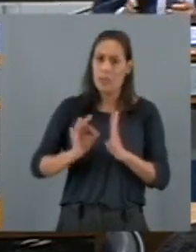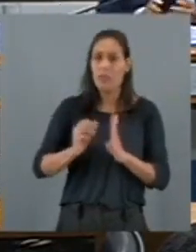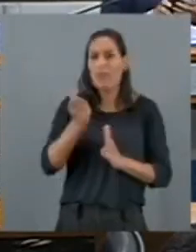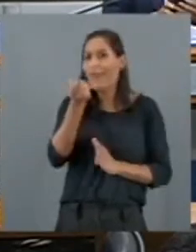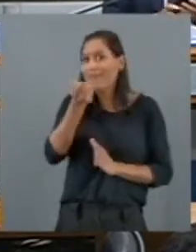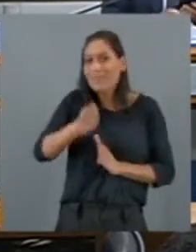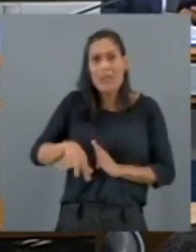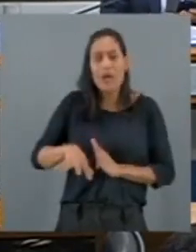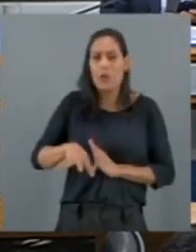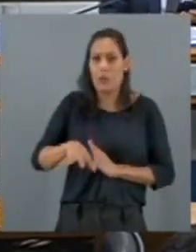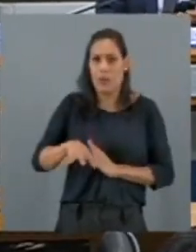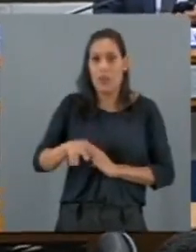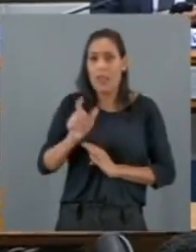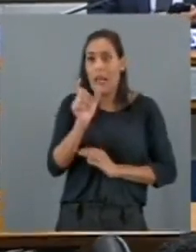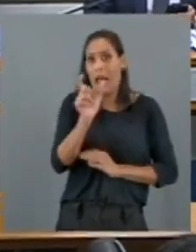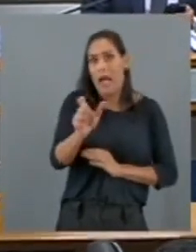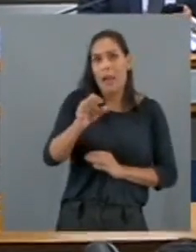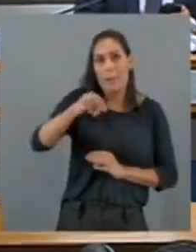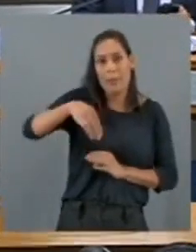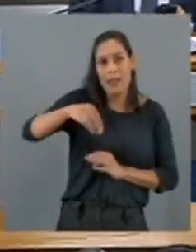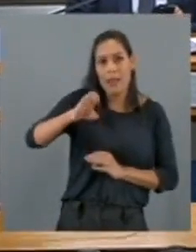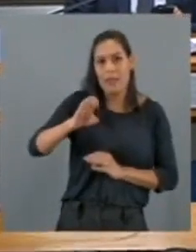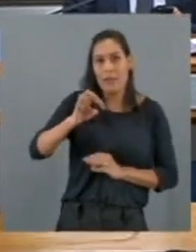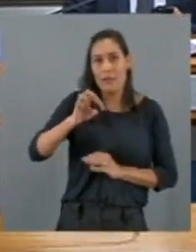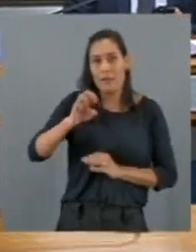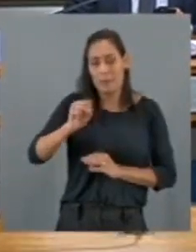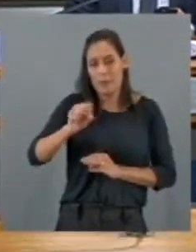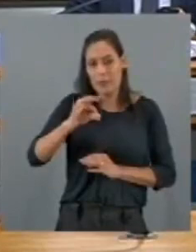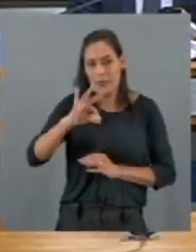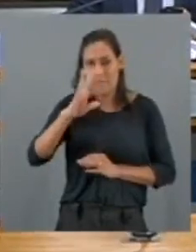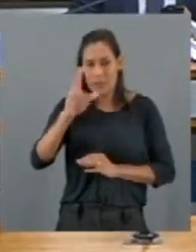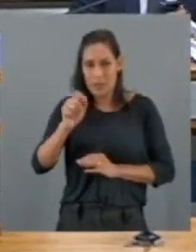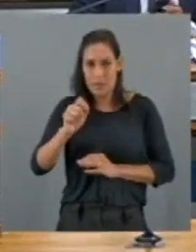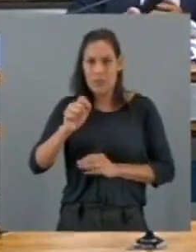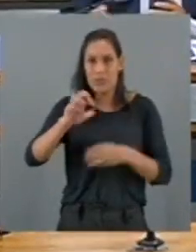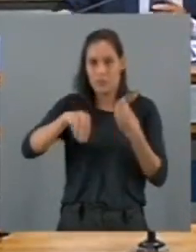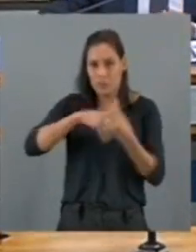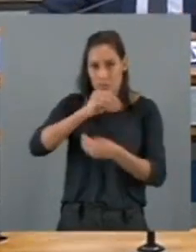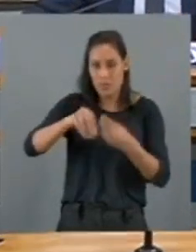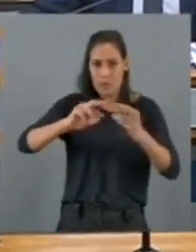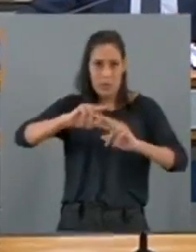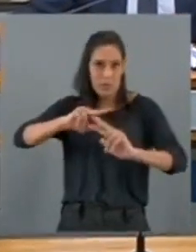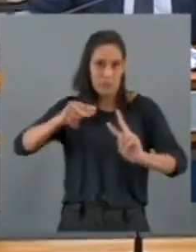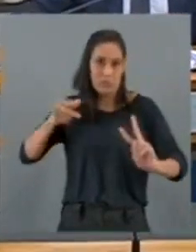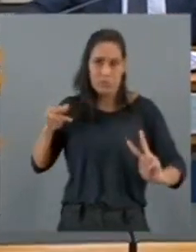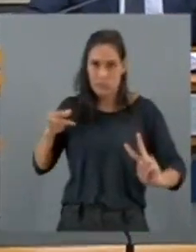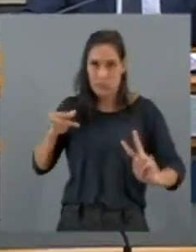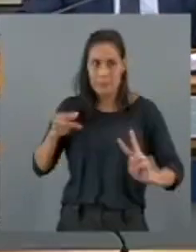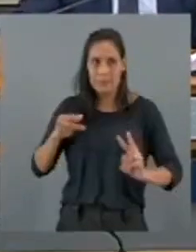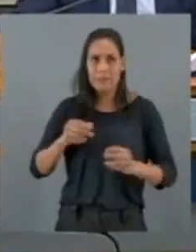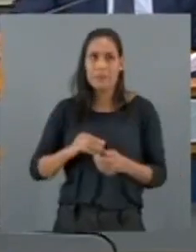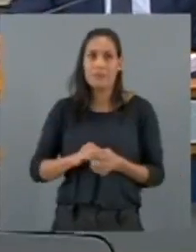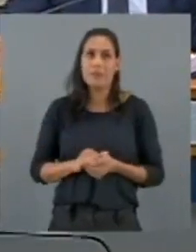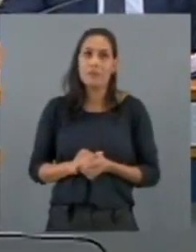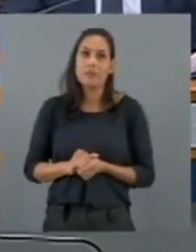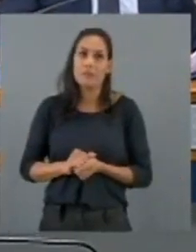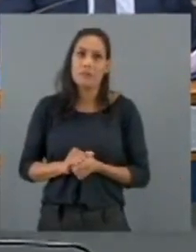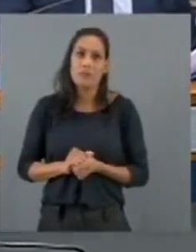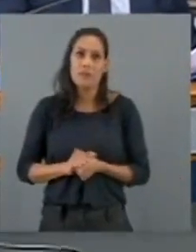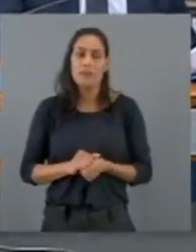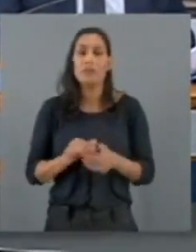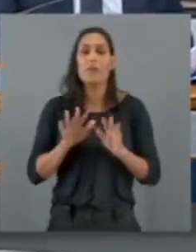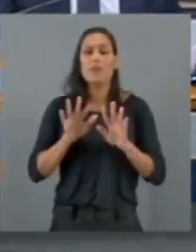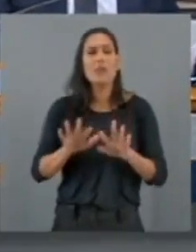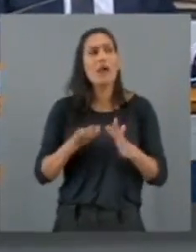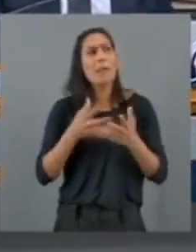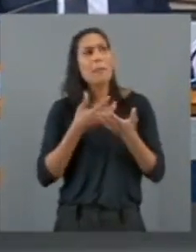no censo onde ele constou em 1890, sob o argumento de que prejudicaria a série histórica, mas aceitou colocar